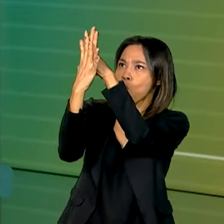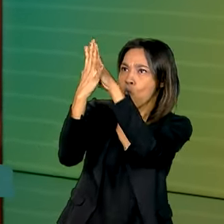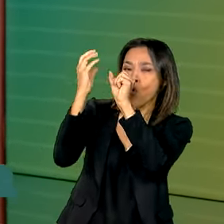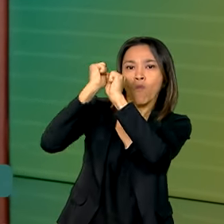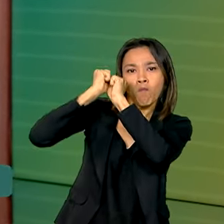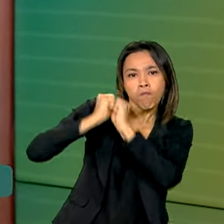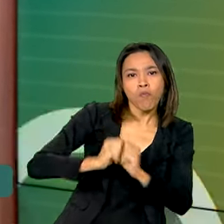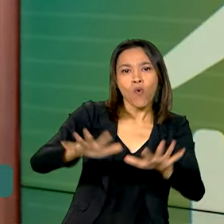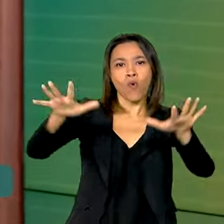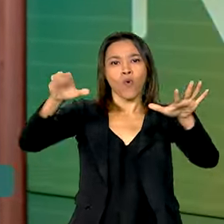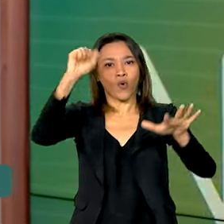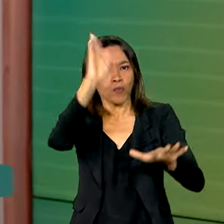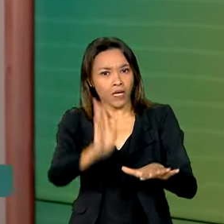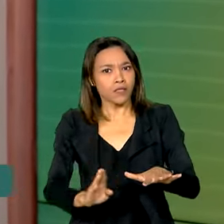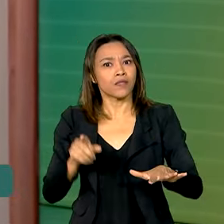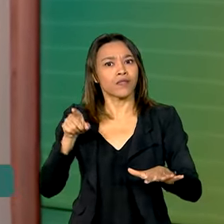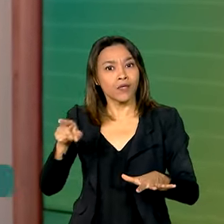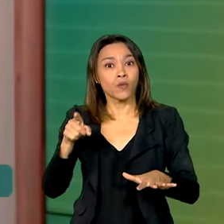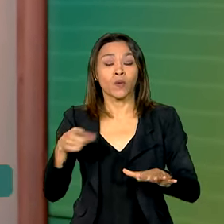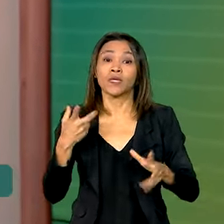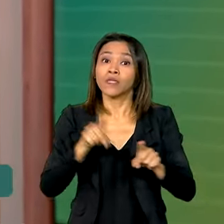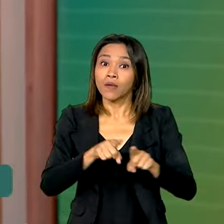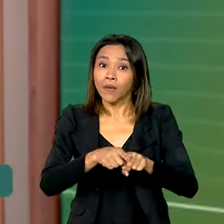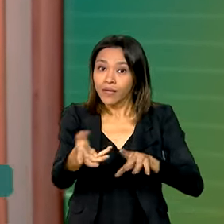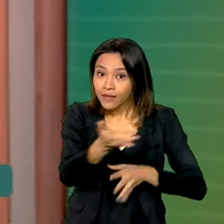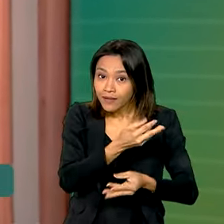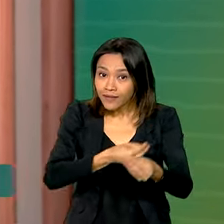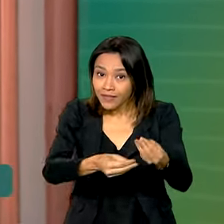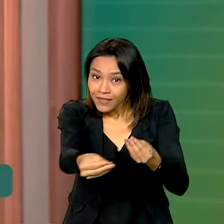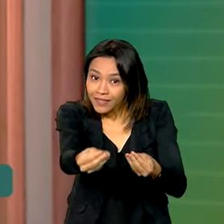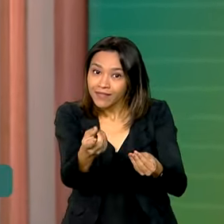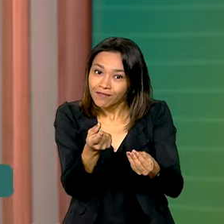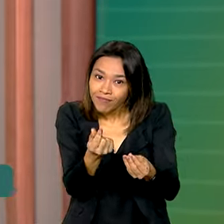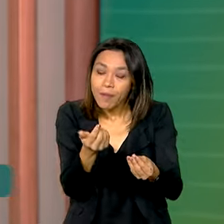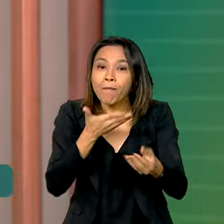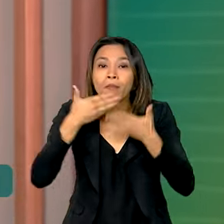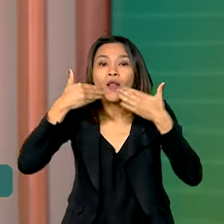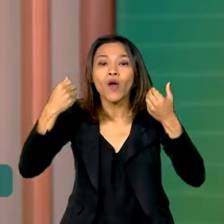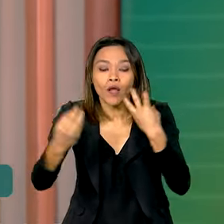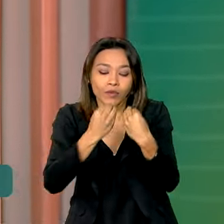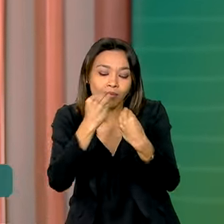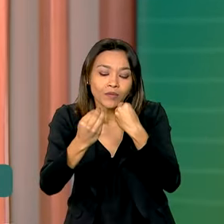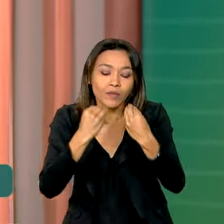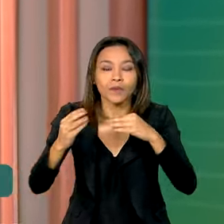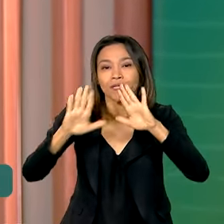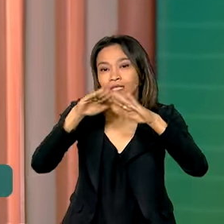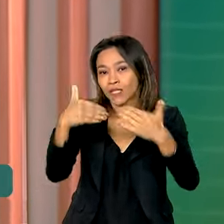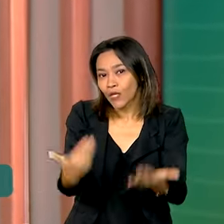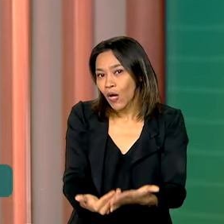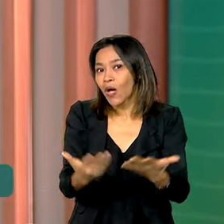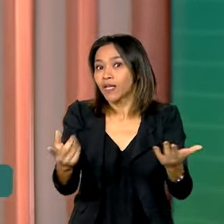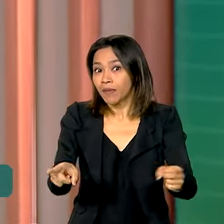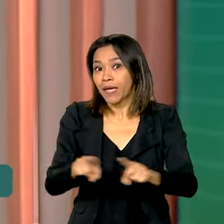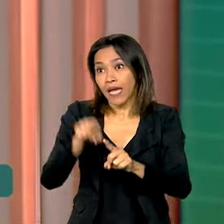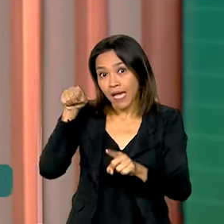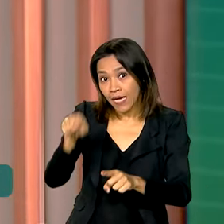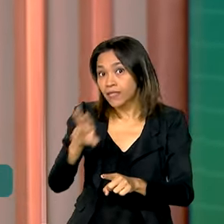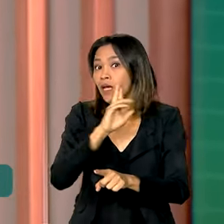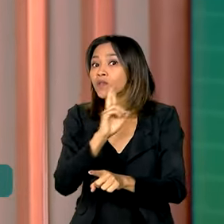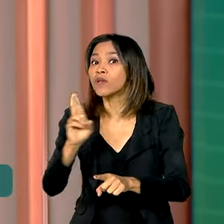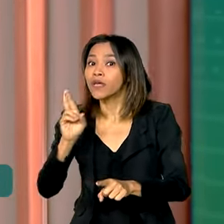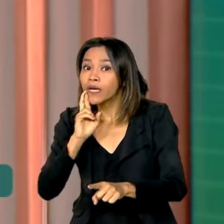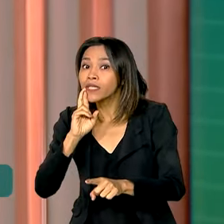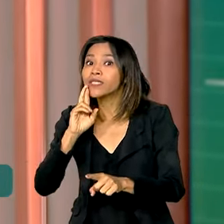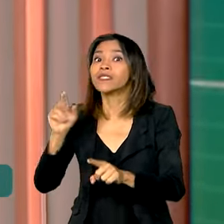Junto com os programas de transferência de renda e a melhora na merenda escolar, o restaurante popular ajuda os brasileiros a